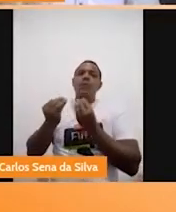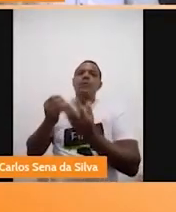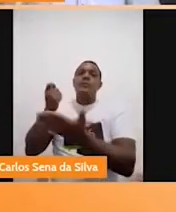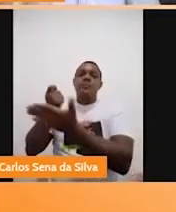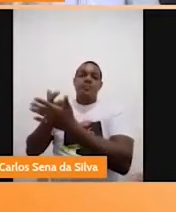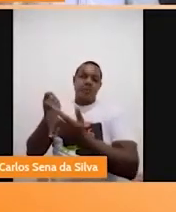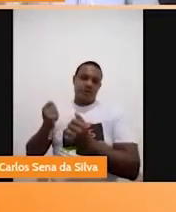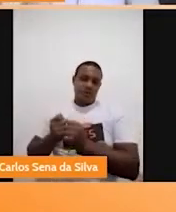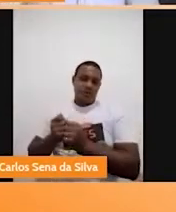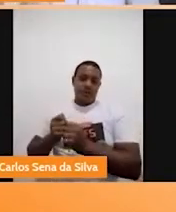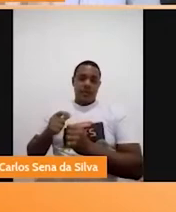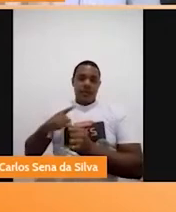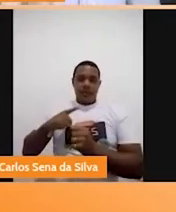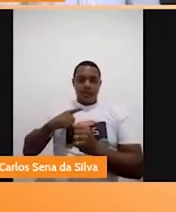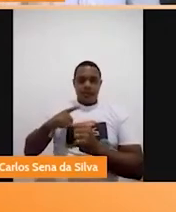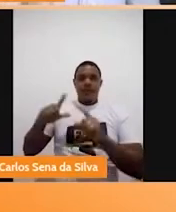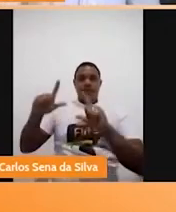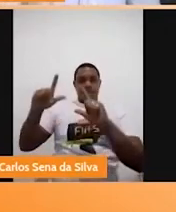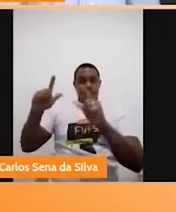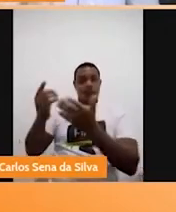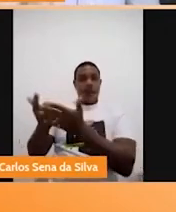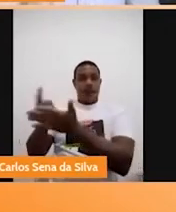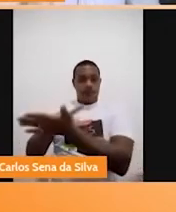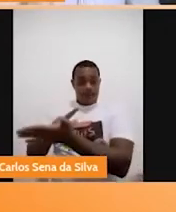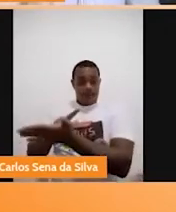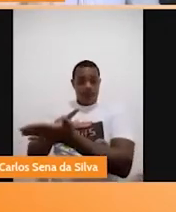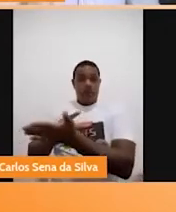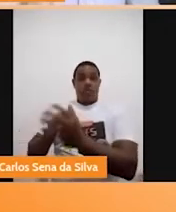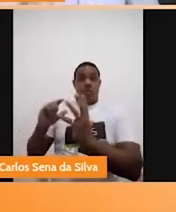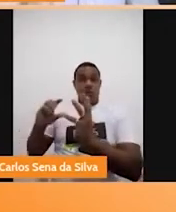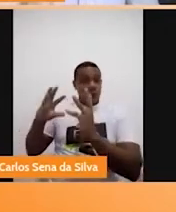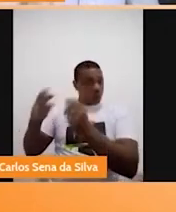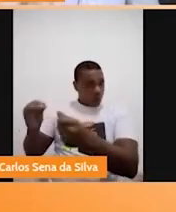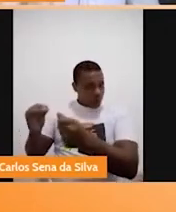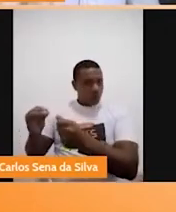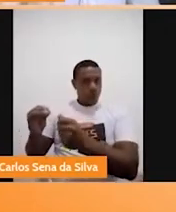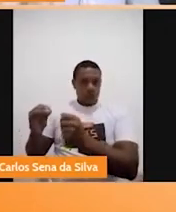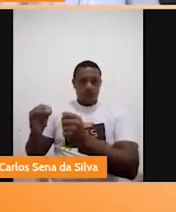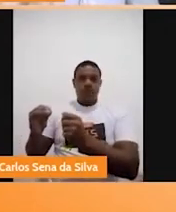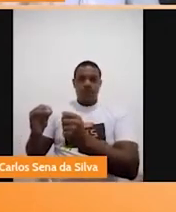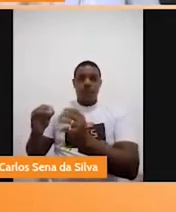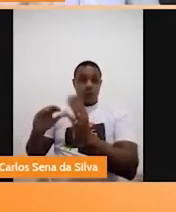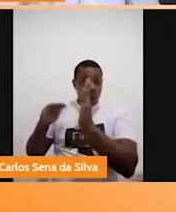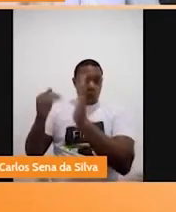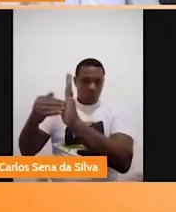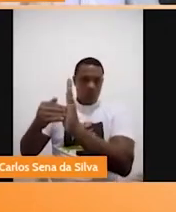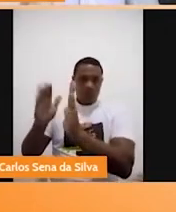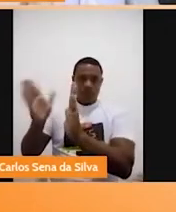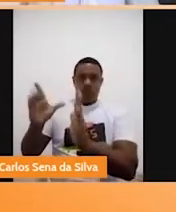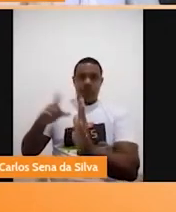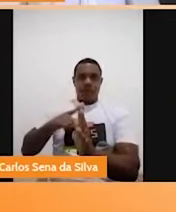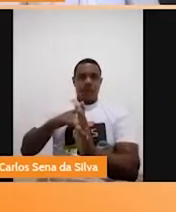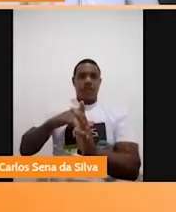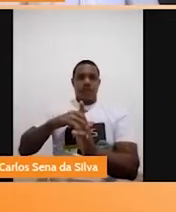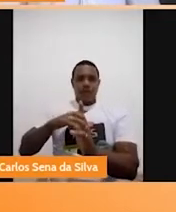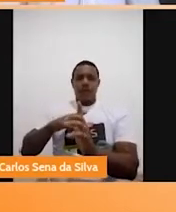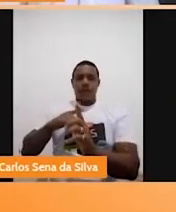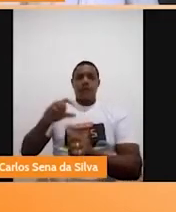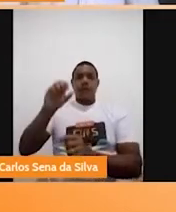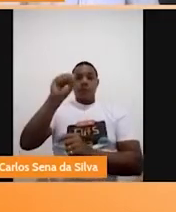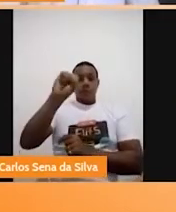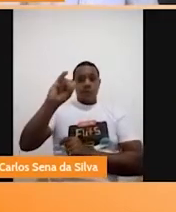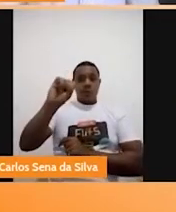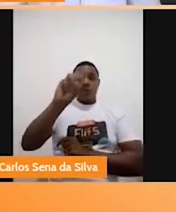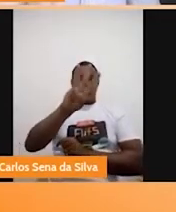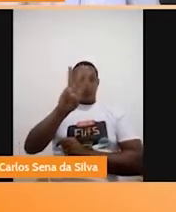Olha, esse livro e todos os outros sobre os quais a gente vai falar a partir de agora estão disponíveis no site da editora.